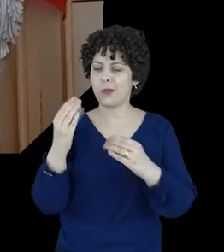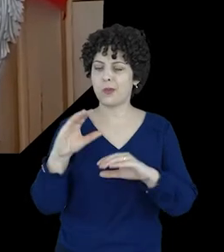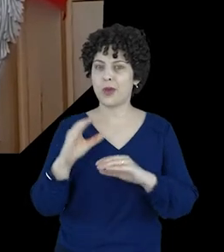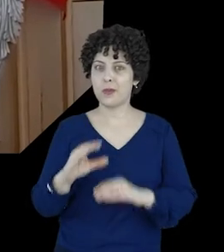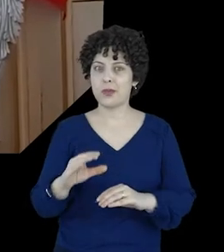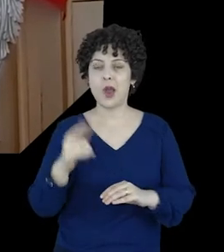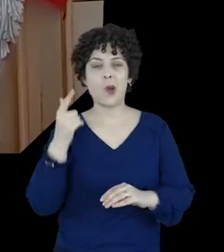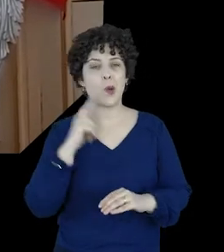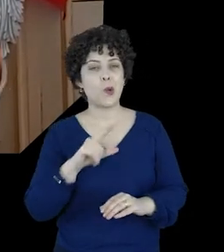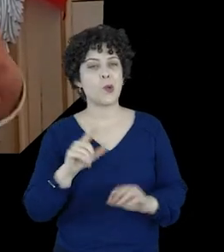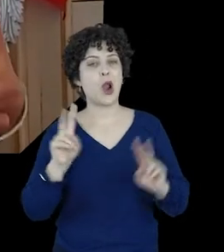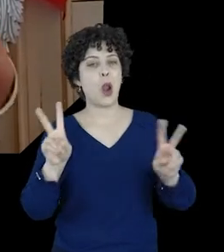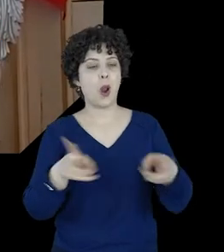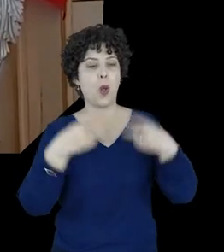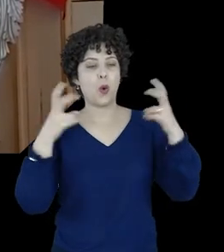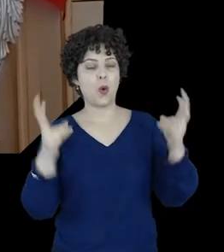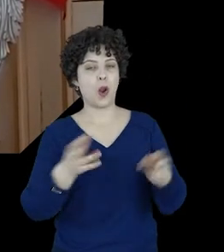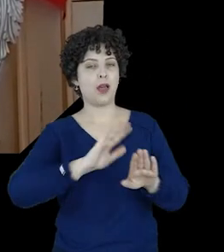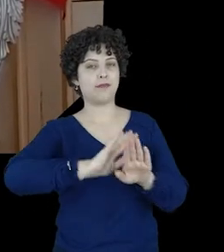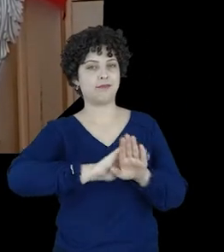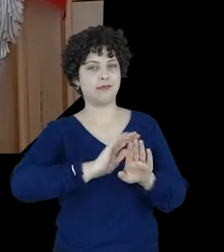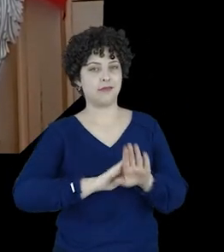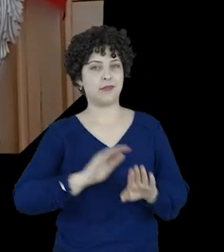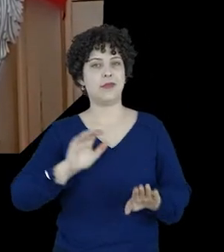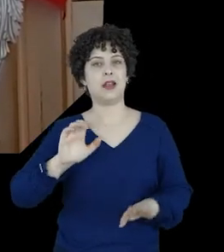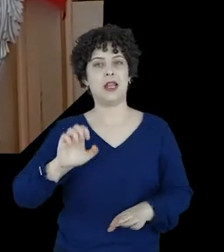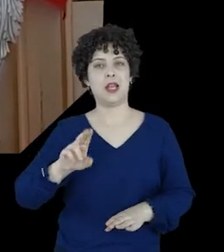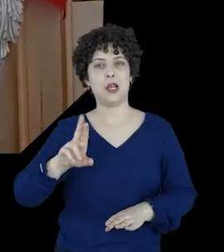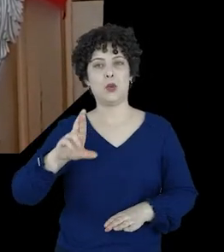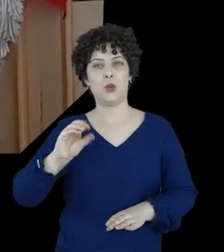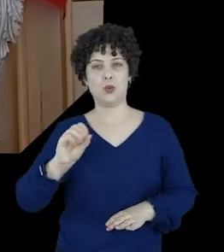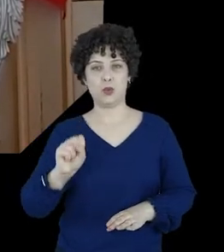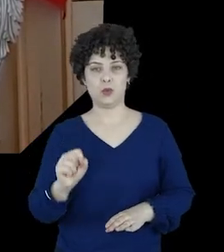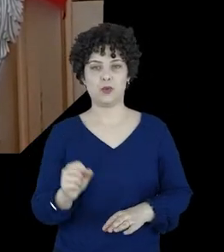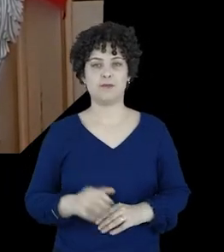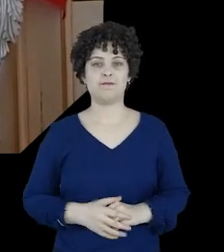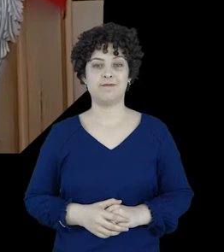gerando, sem dúvida, milhares de euros de lucro.